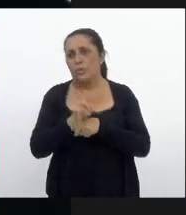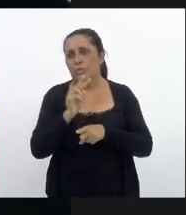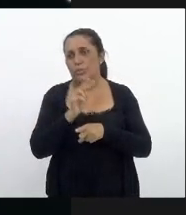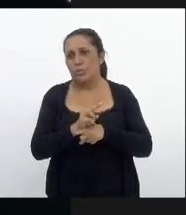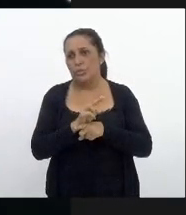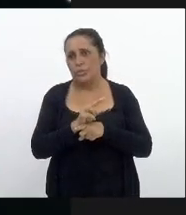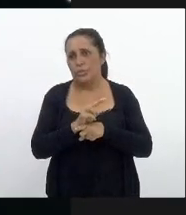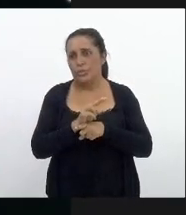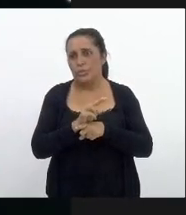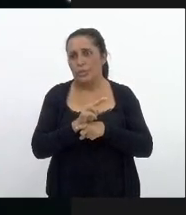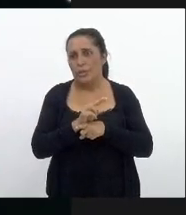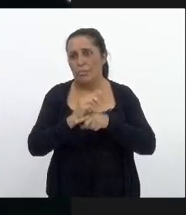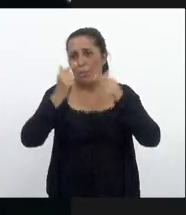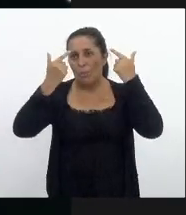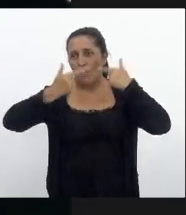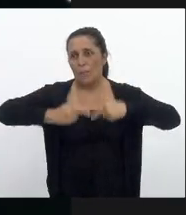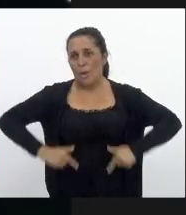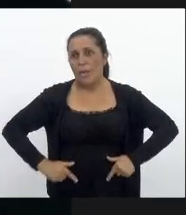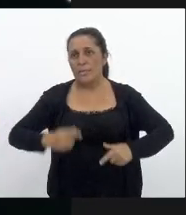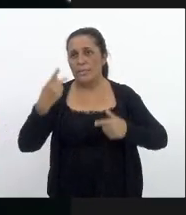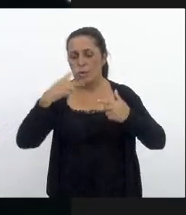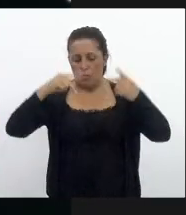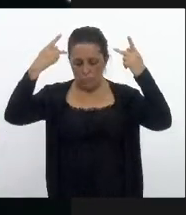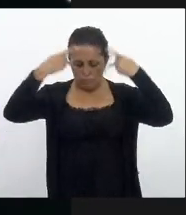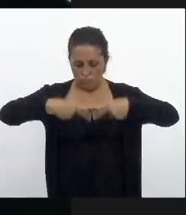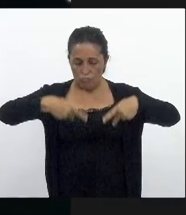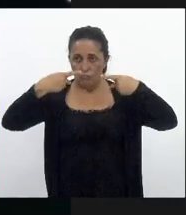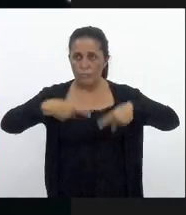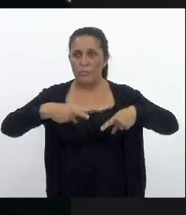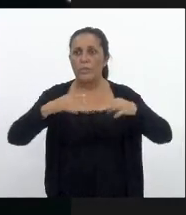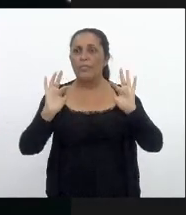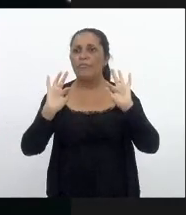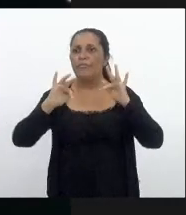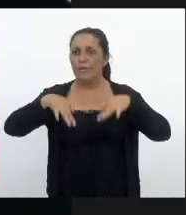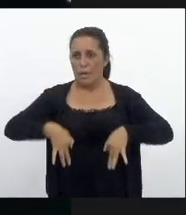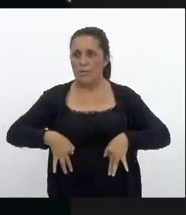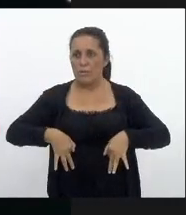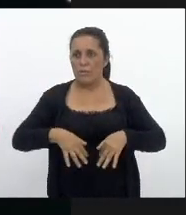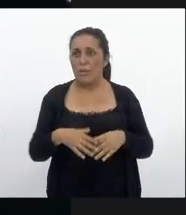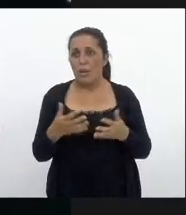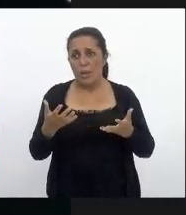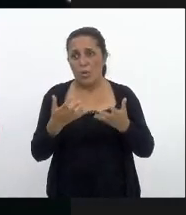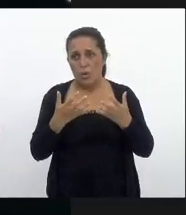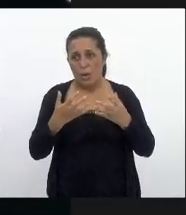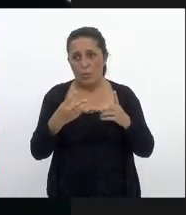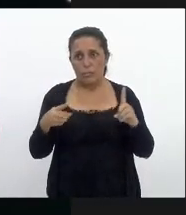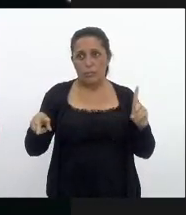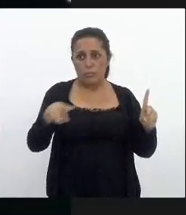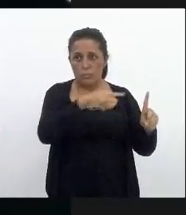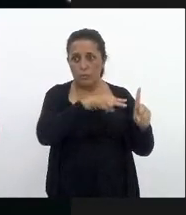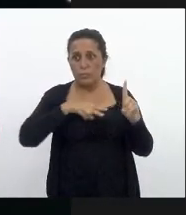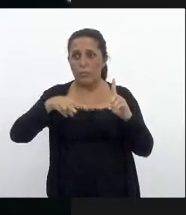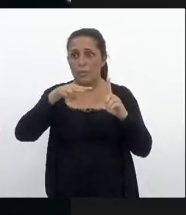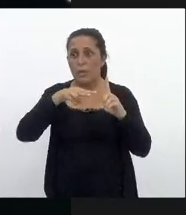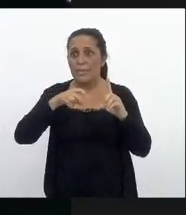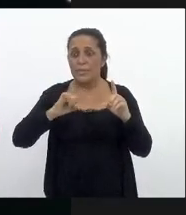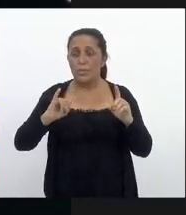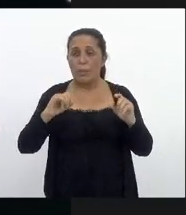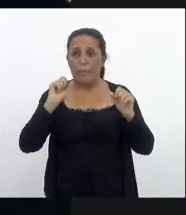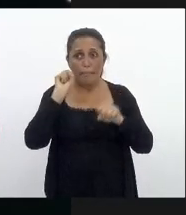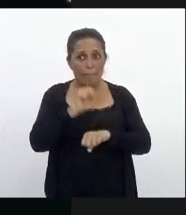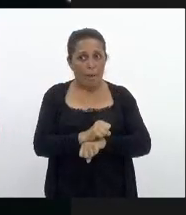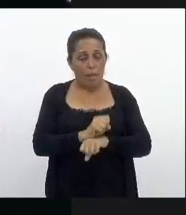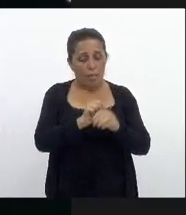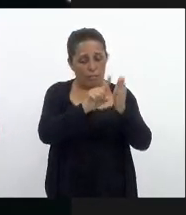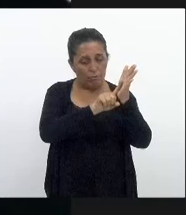anticorpos em seu organismo e terminando eu quero só fazer essa observação porque se pararmos para analisar